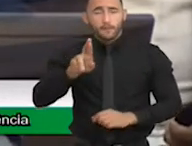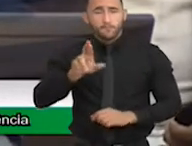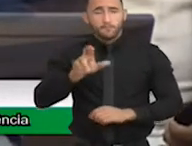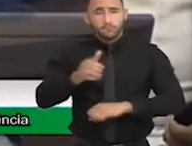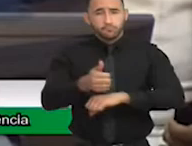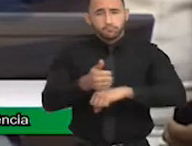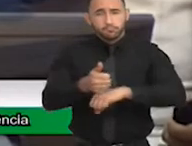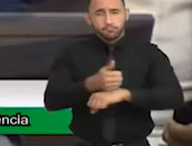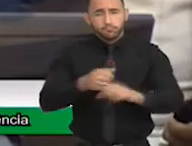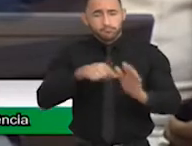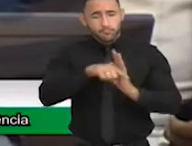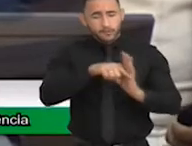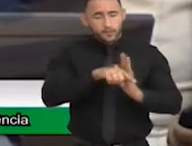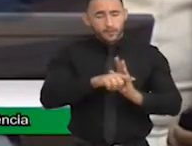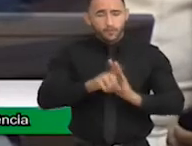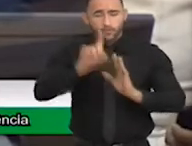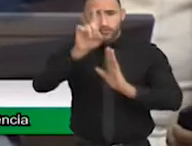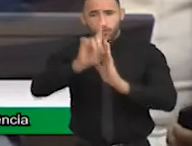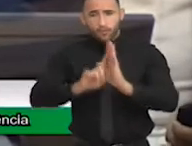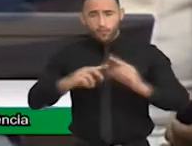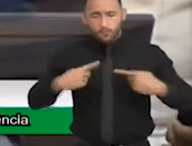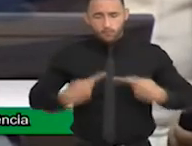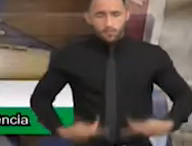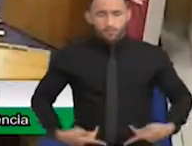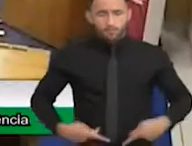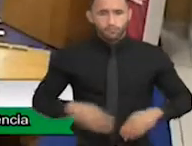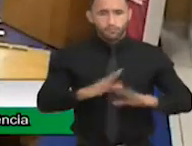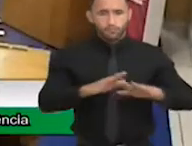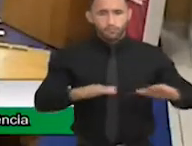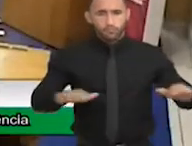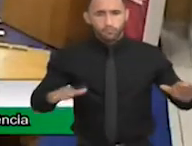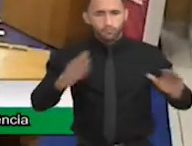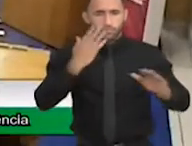humanos fundamentais dos direitos da criança e do adolescente.